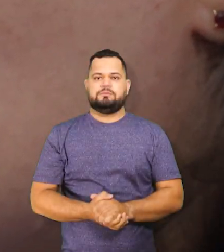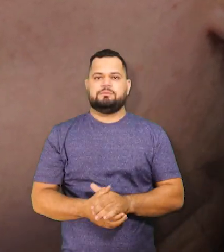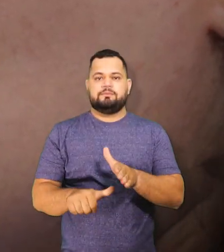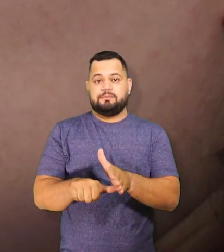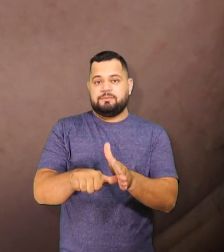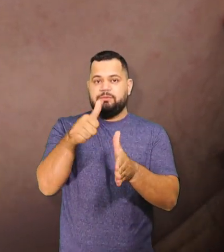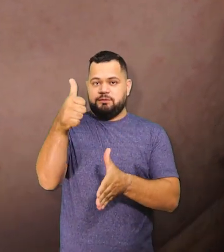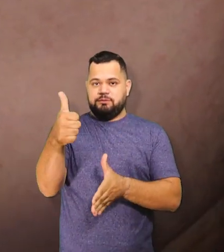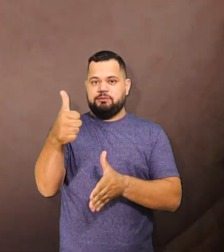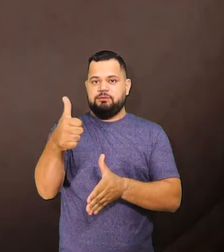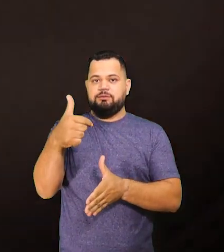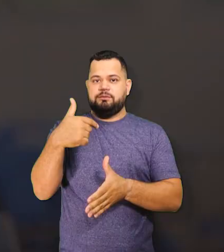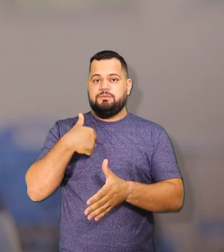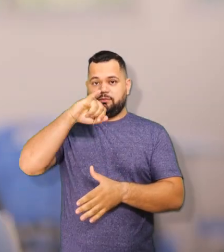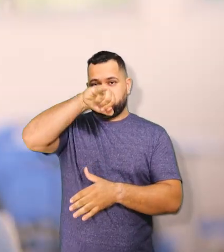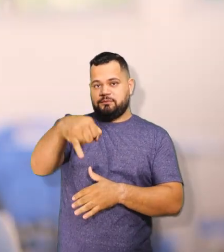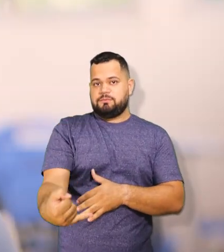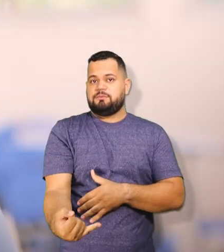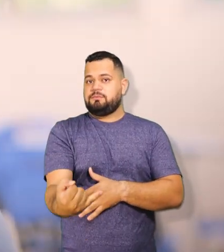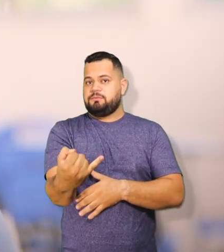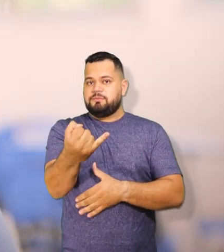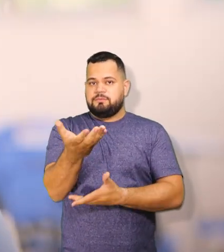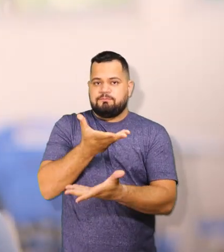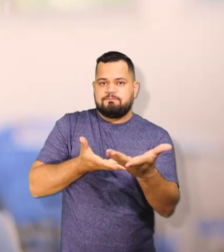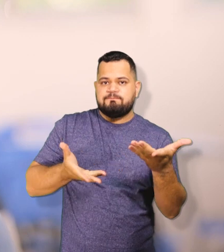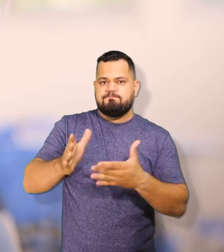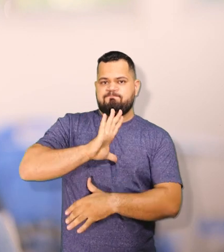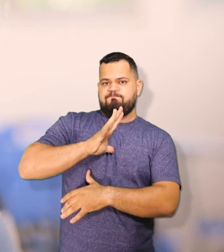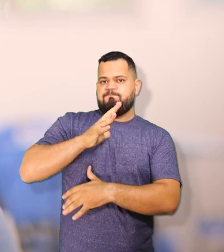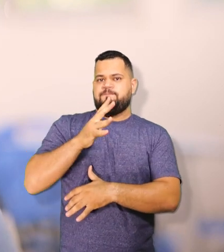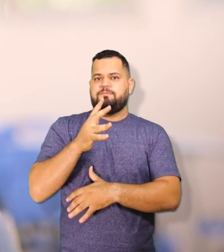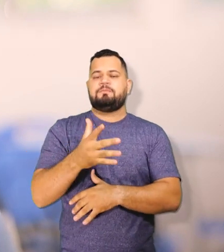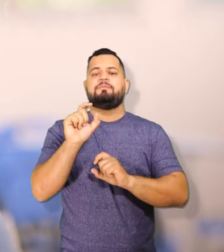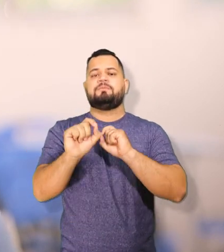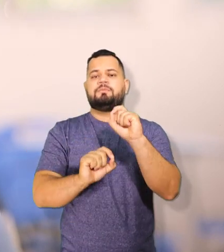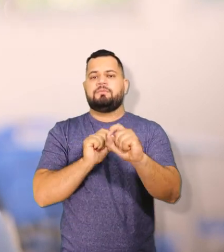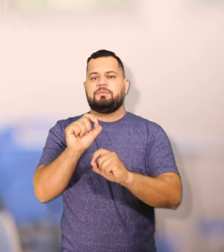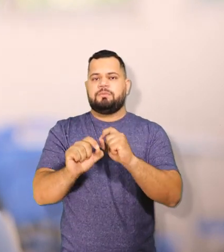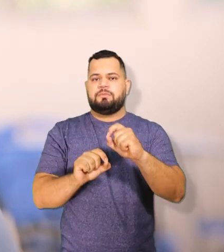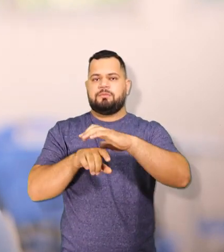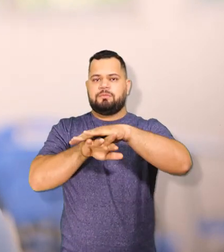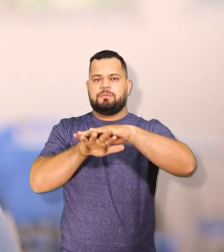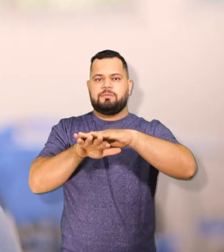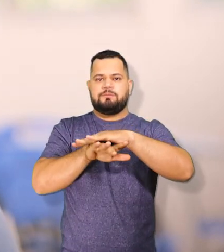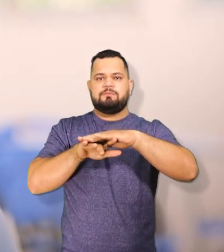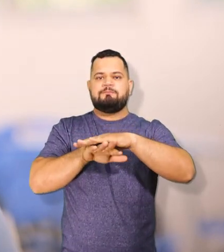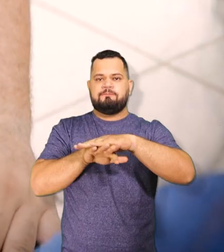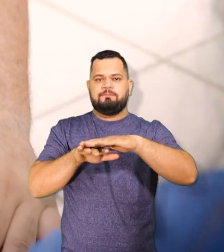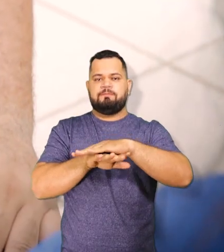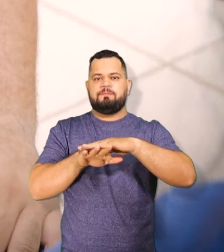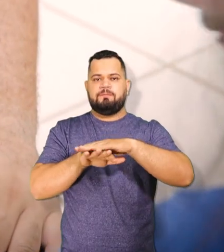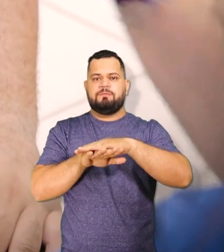É a primeira vez que eu estou tendo a oportunidade de participar desse desafio que é trabalhar com Libras Tátil